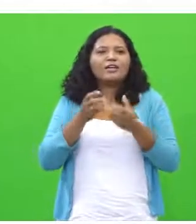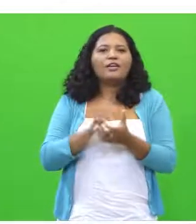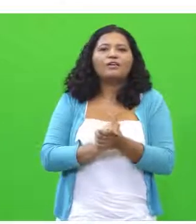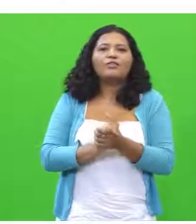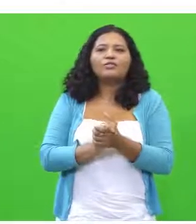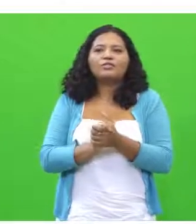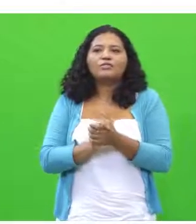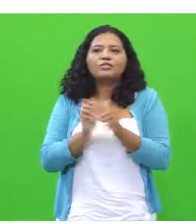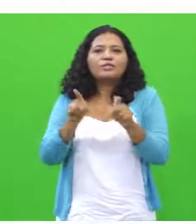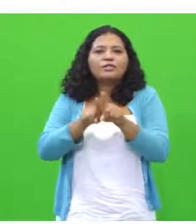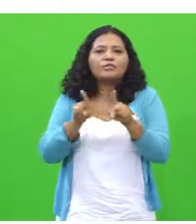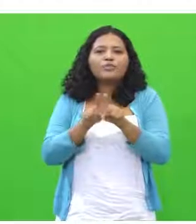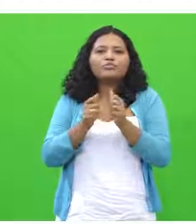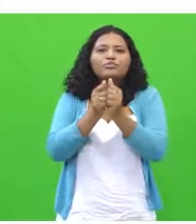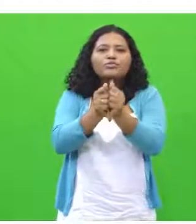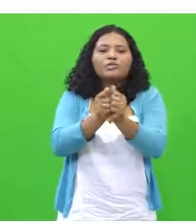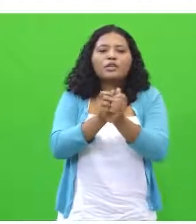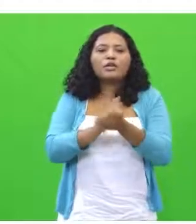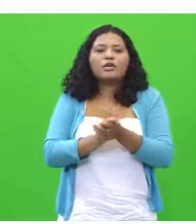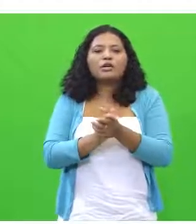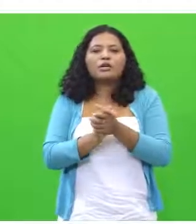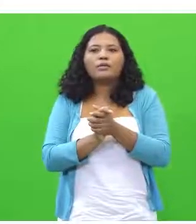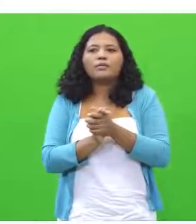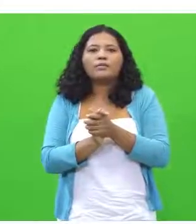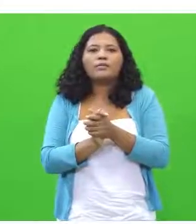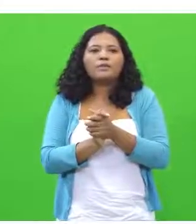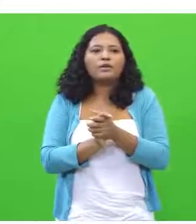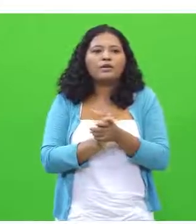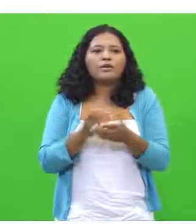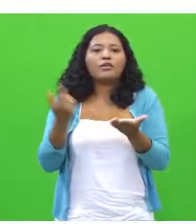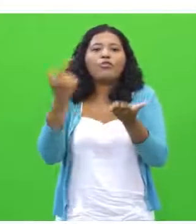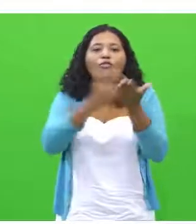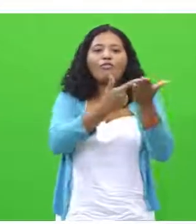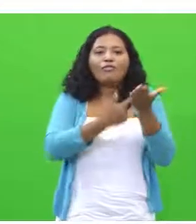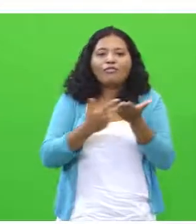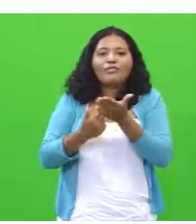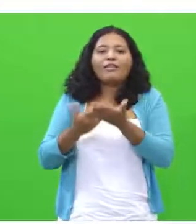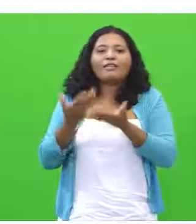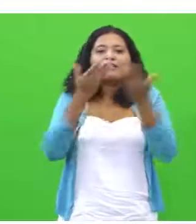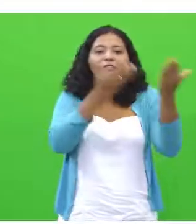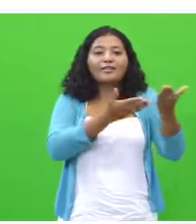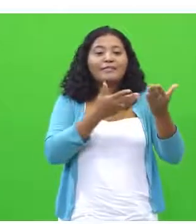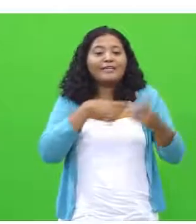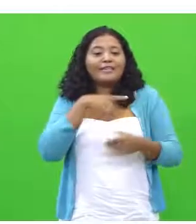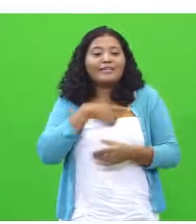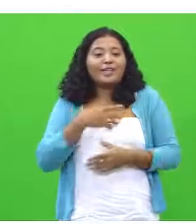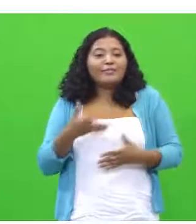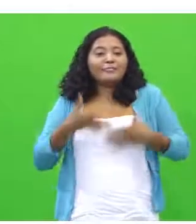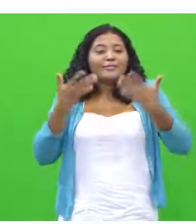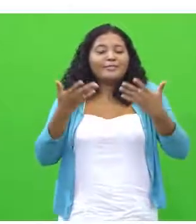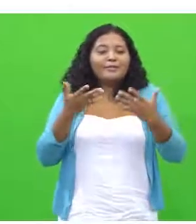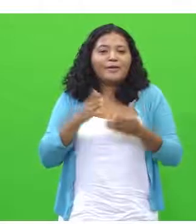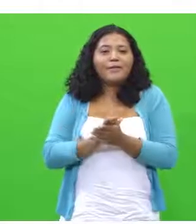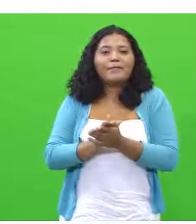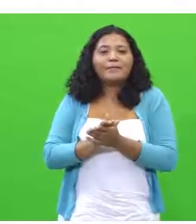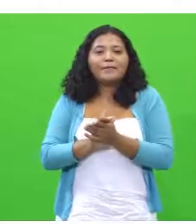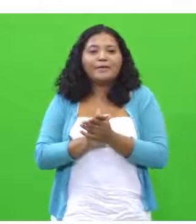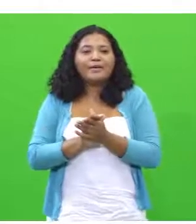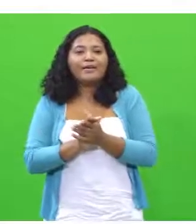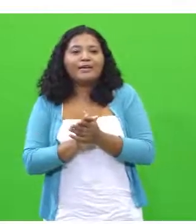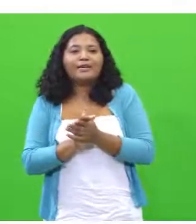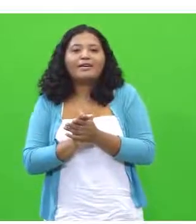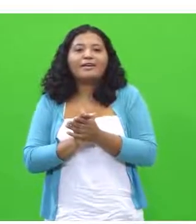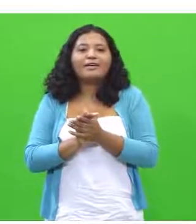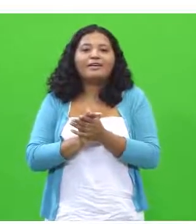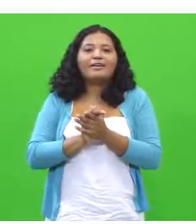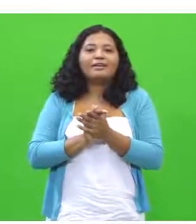participar. Basta que você apenas se sinta convidado. Quer participar? Vai ter surpresa. Então, a tarefa